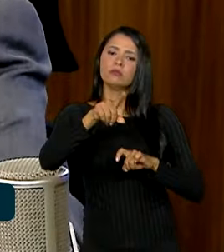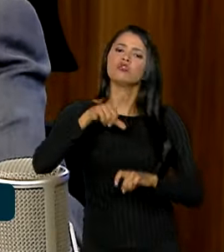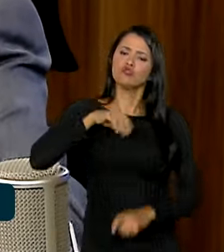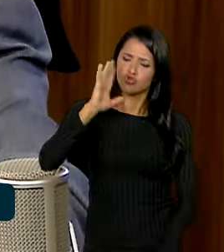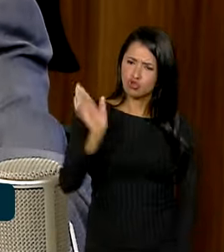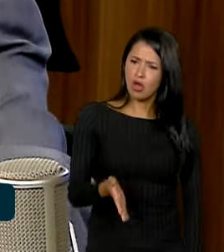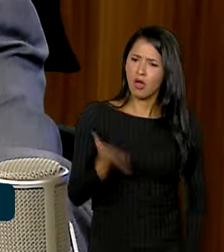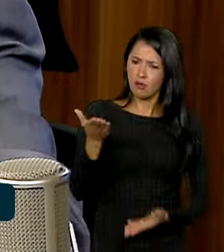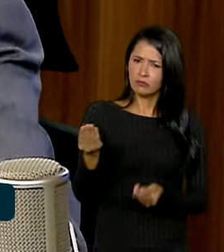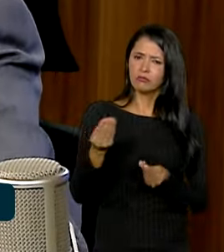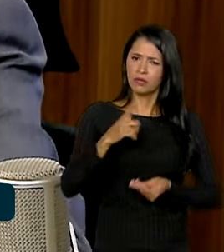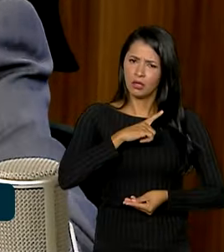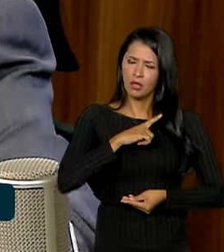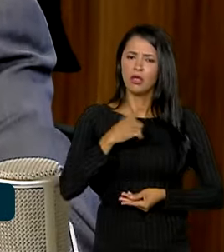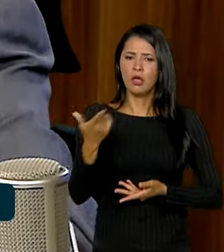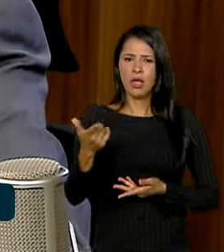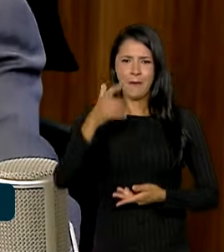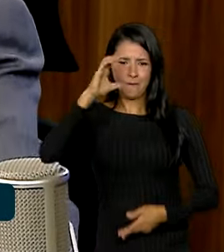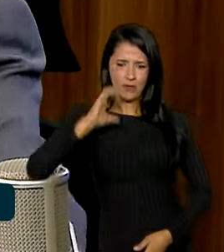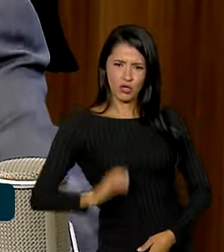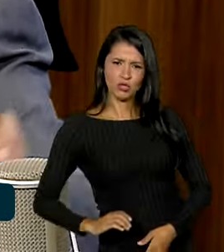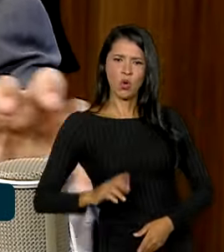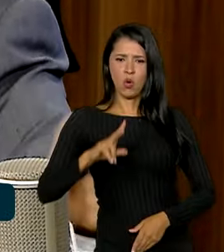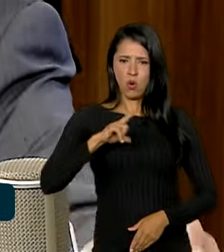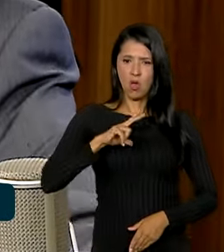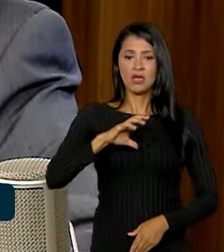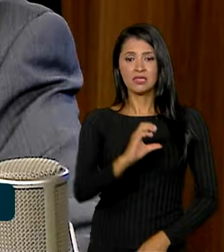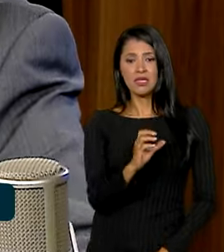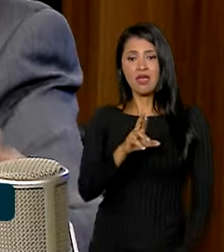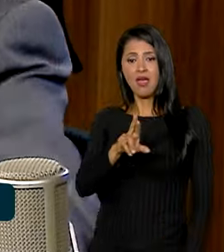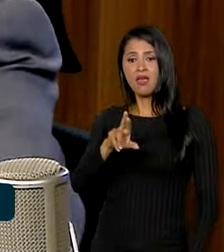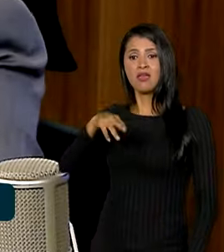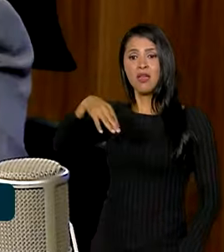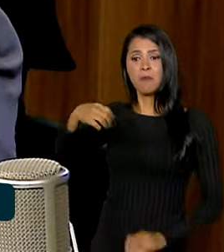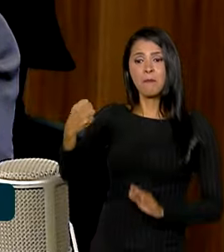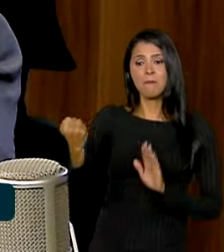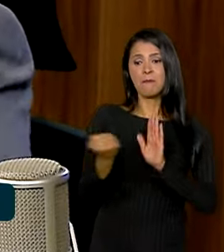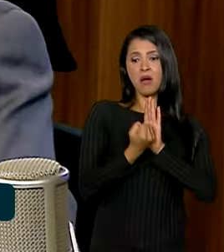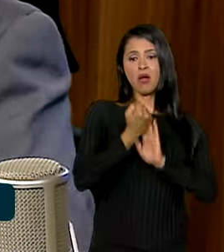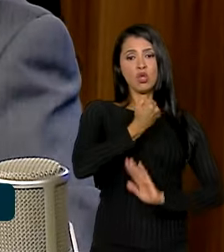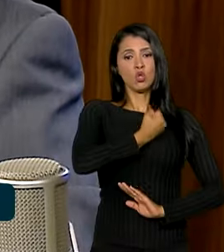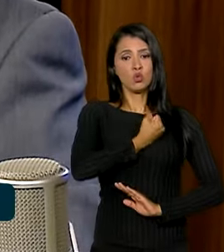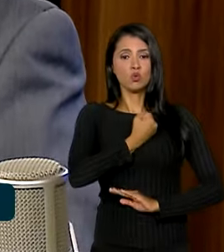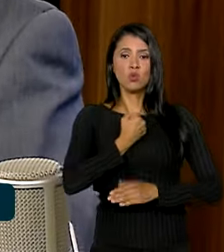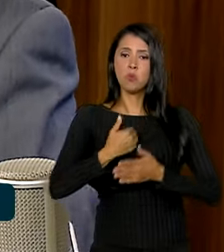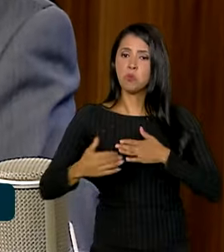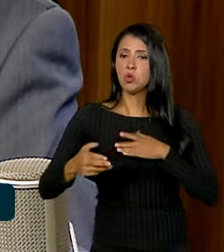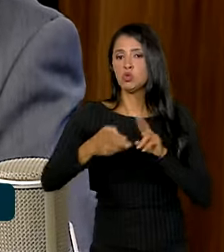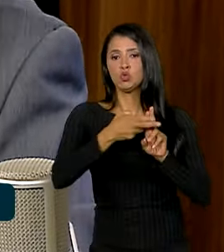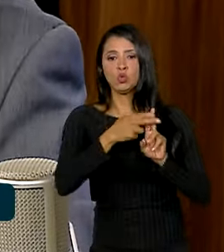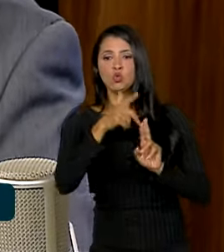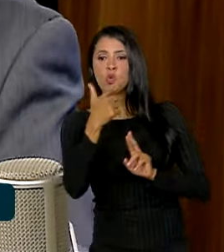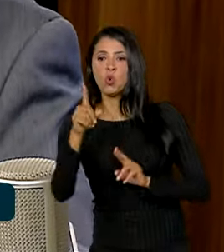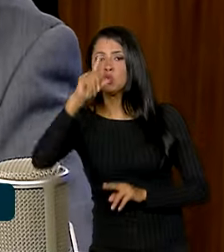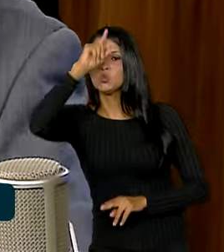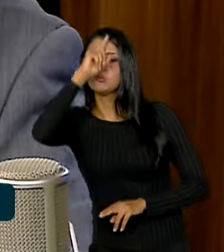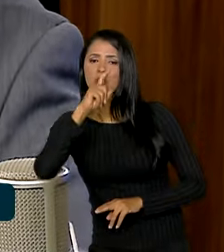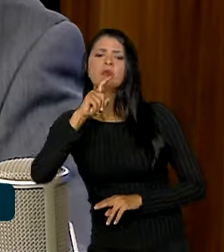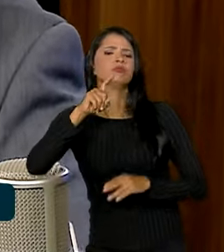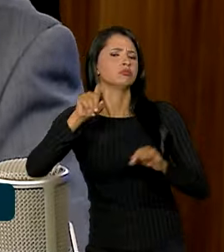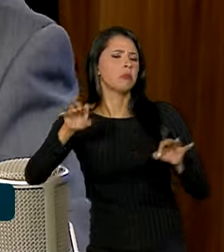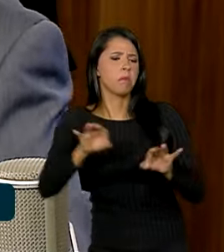como cidadão particular, com o CRM, ou do SUS, ou de qualquer hospital público, ele serve como